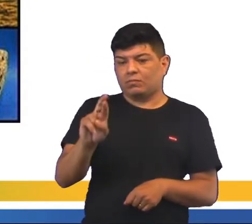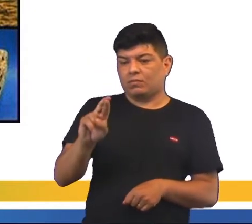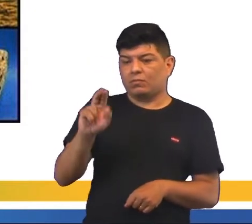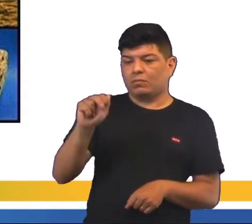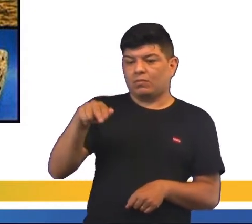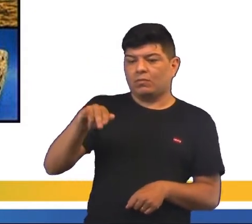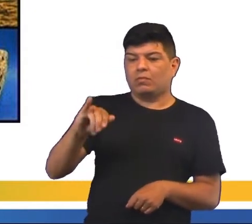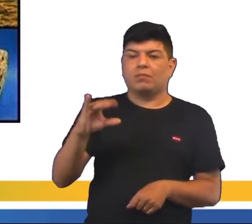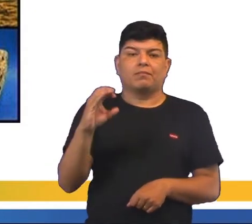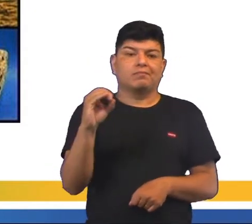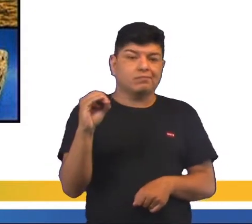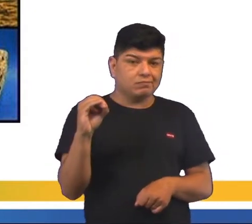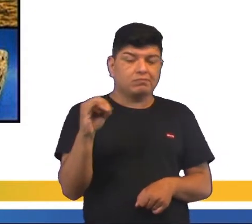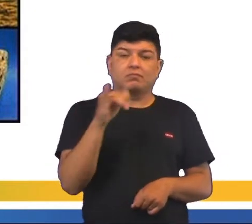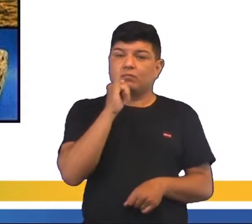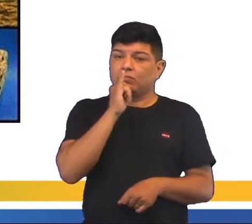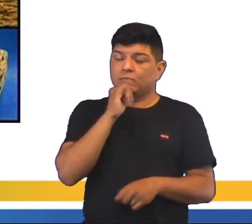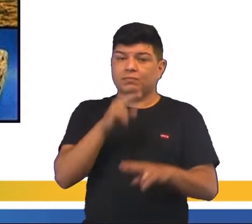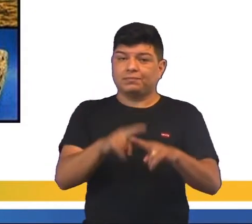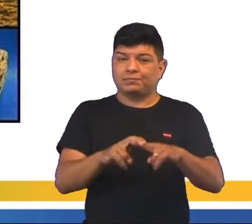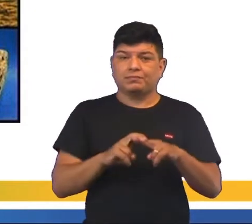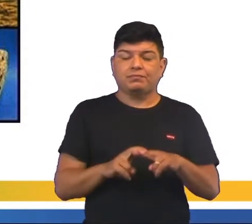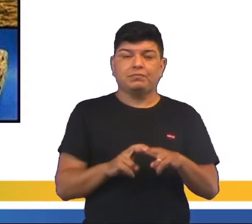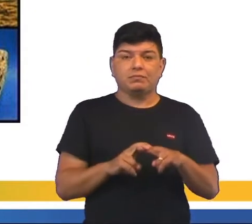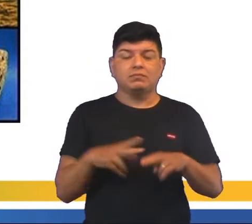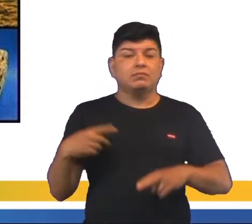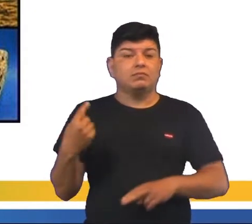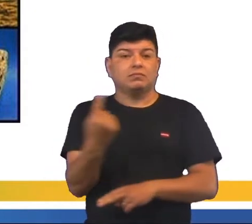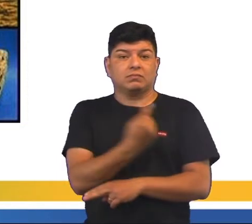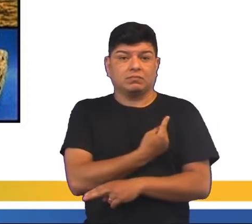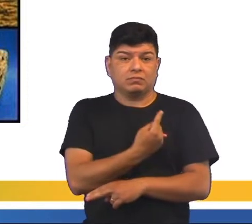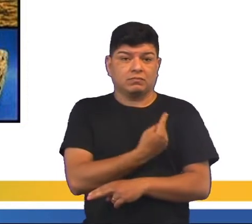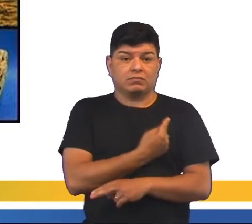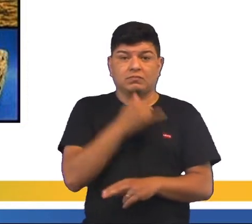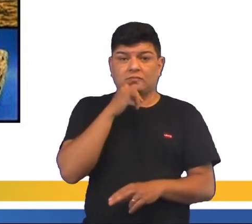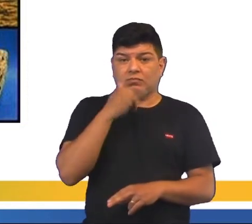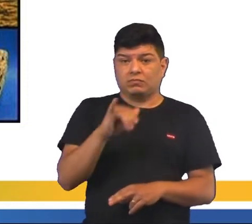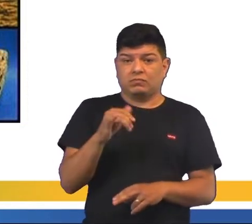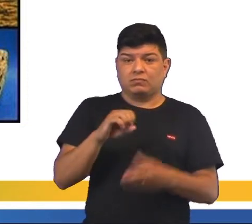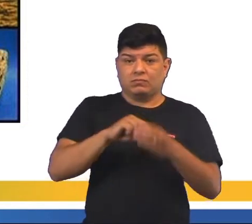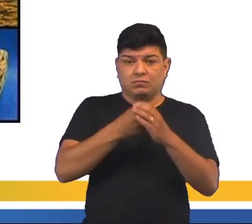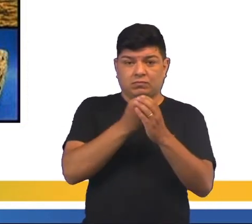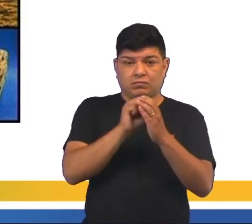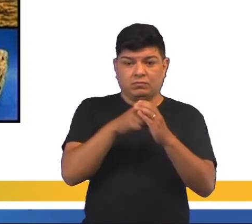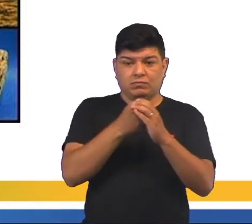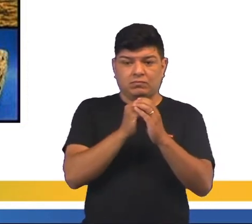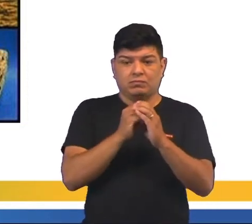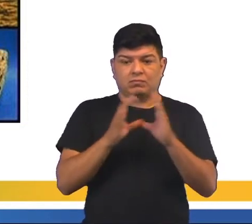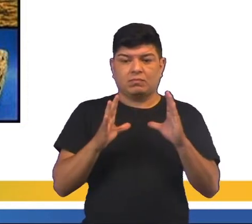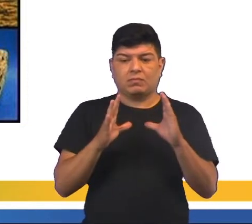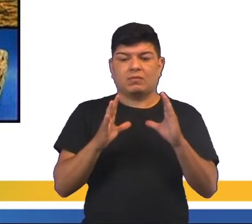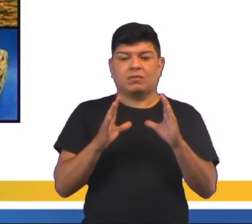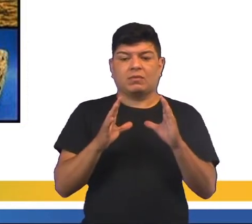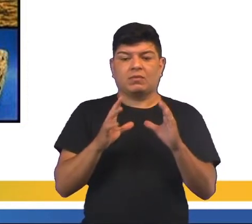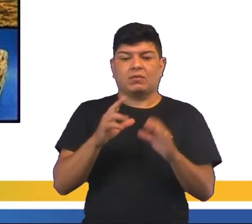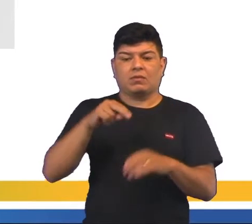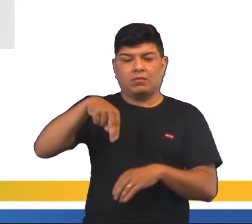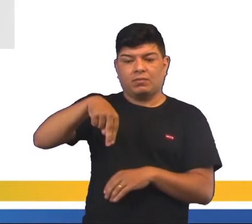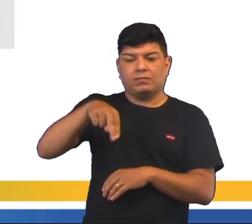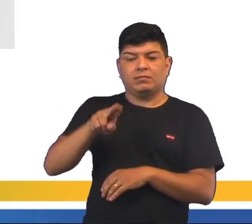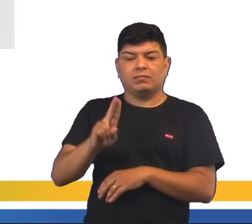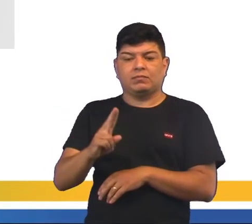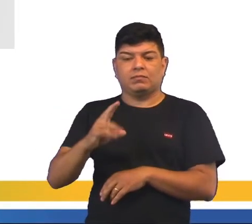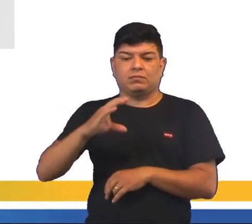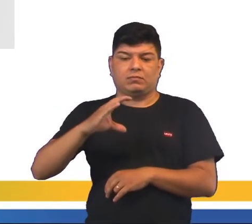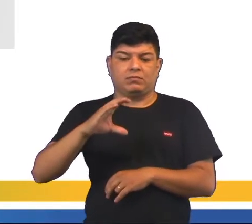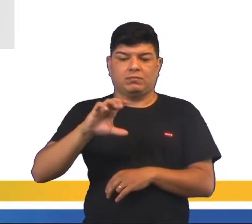por exemplo. Então, por isso que a gente, quando fala de energia nuclear, tem que pensar na fonte que faz com que